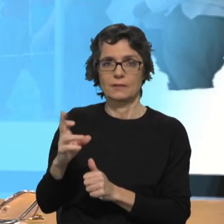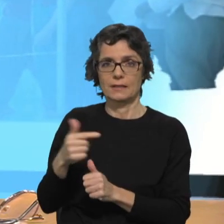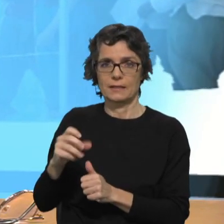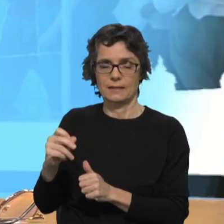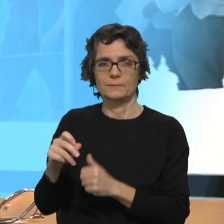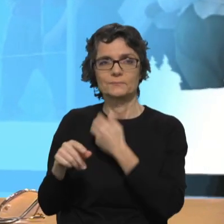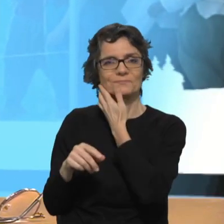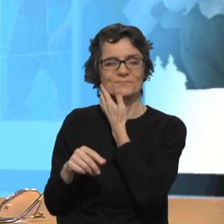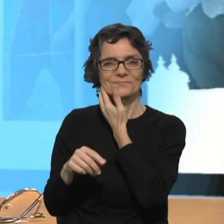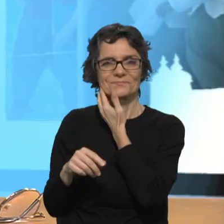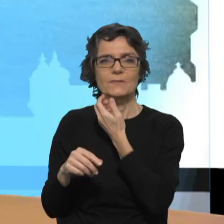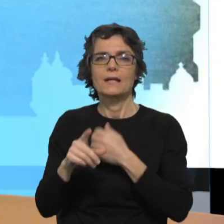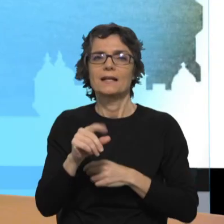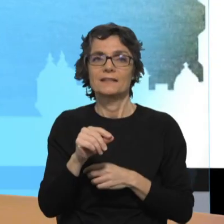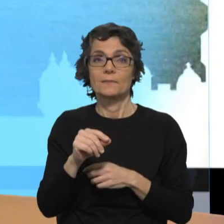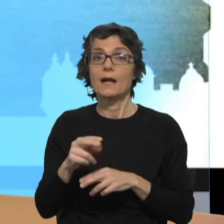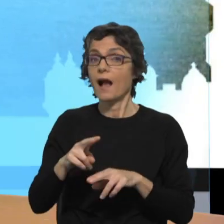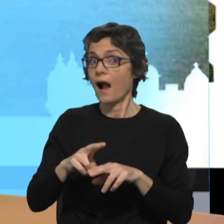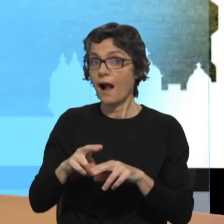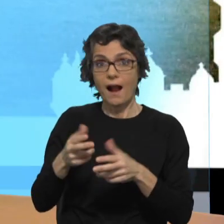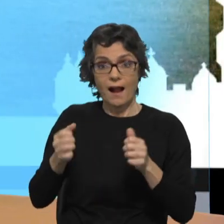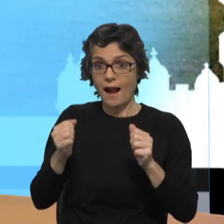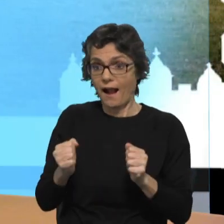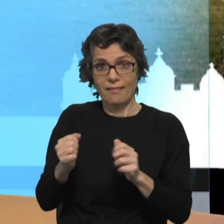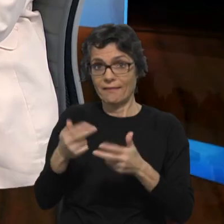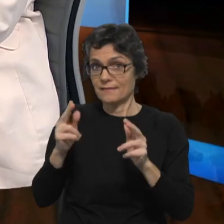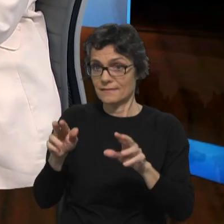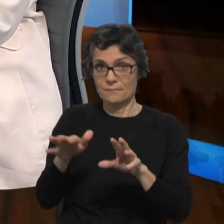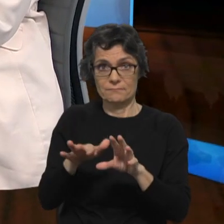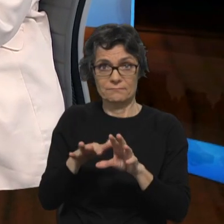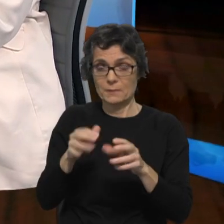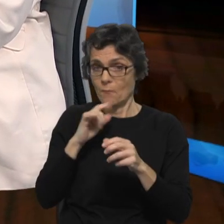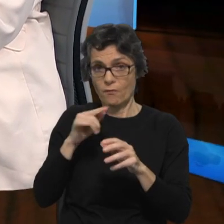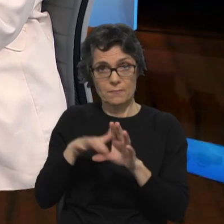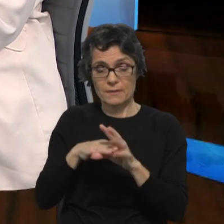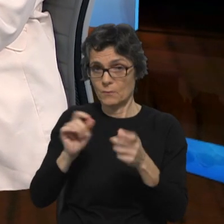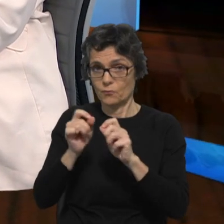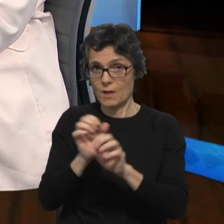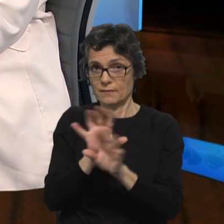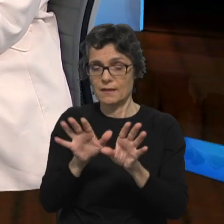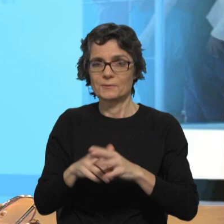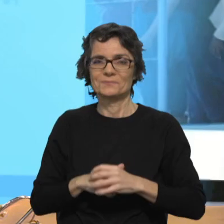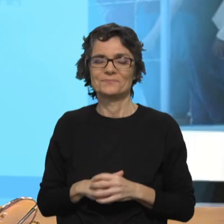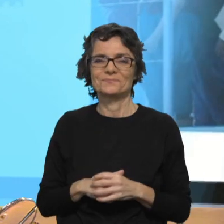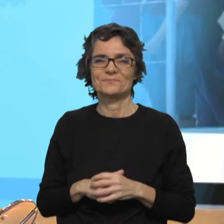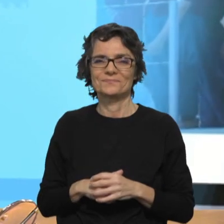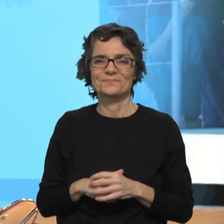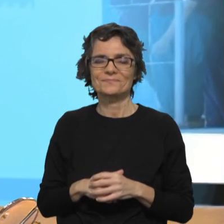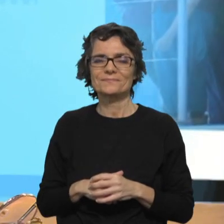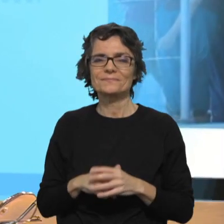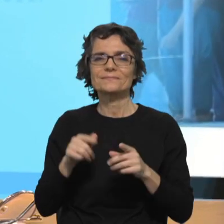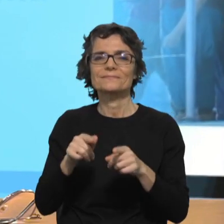A campanha... E creiam que a cadeira está sempre disponível para participar neste século de debates. que sim, claro que sim. A campanha